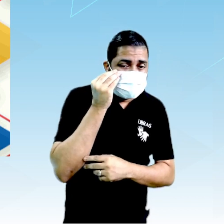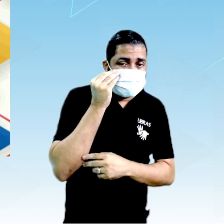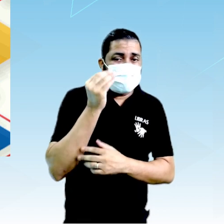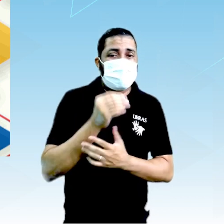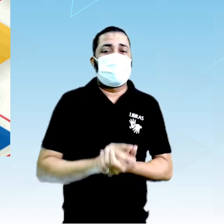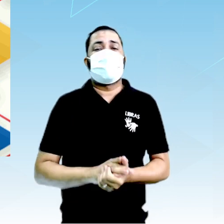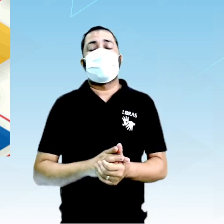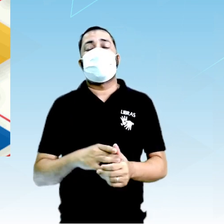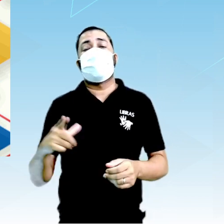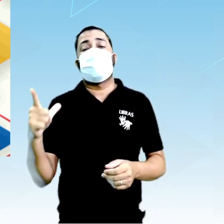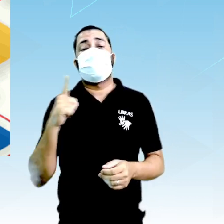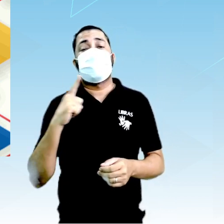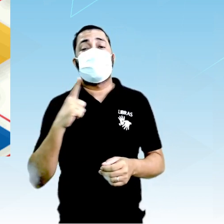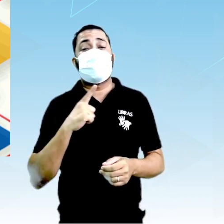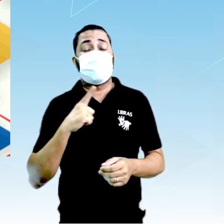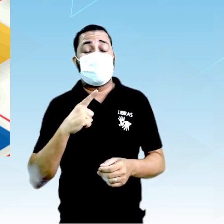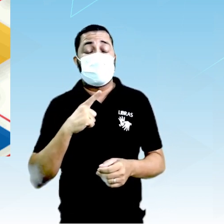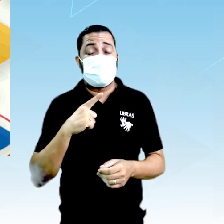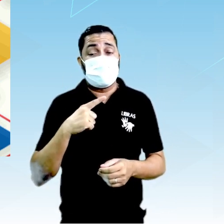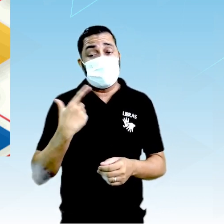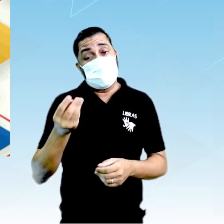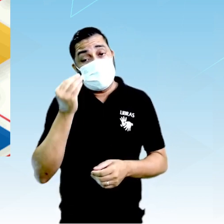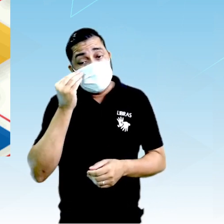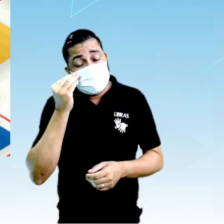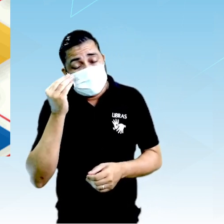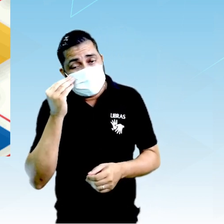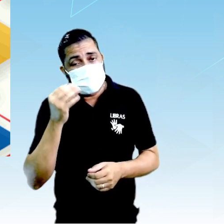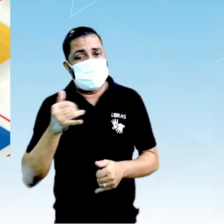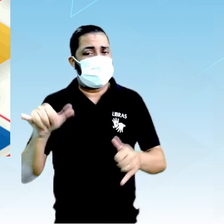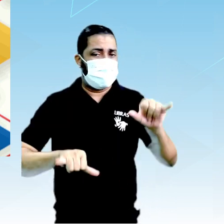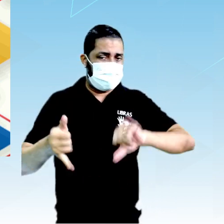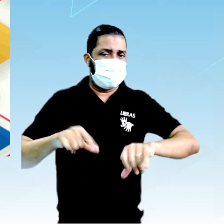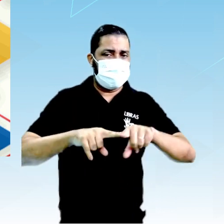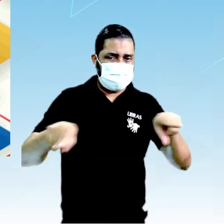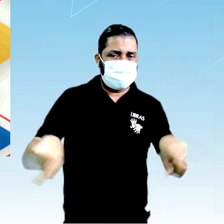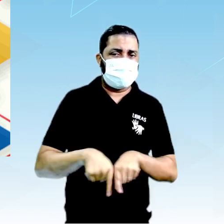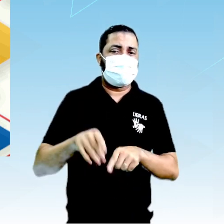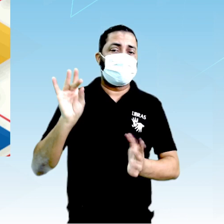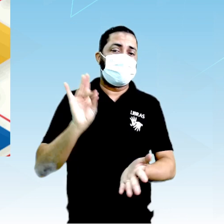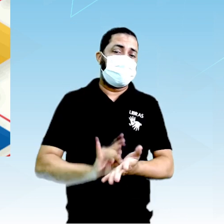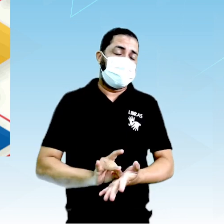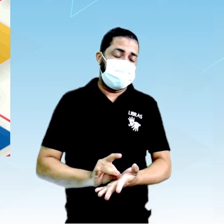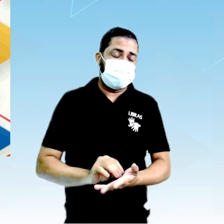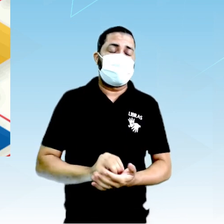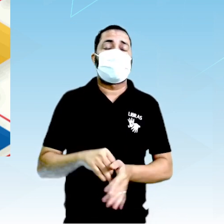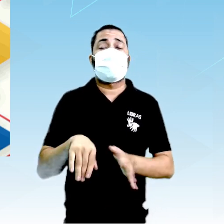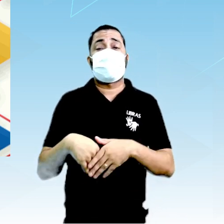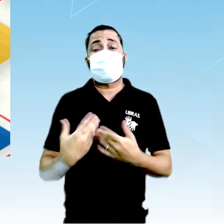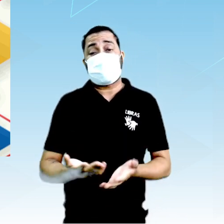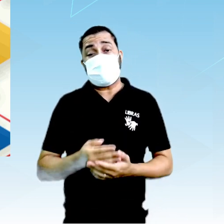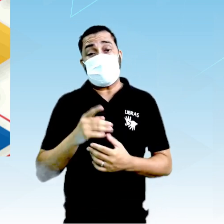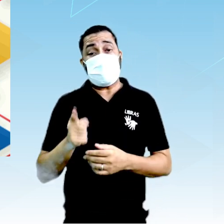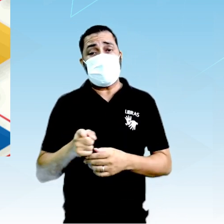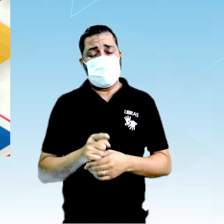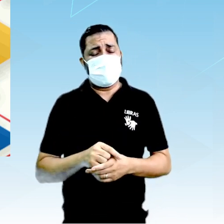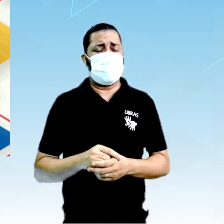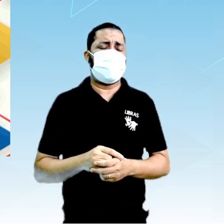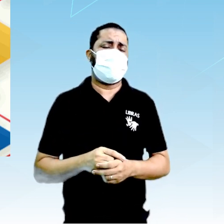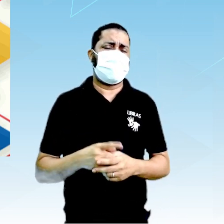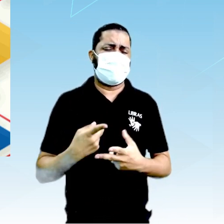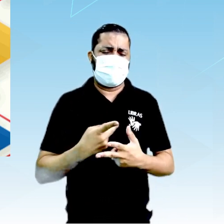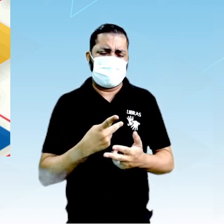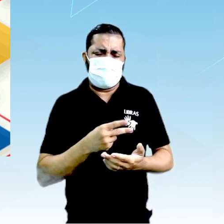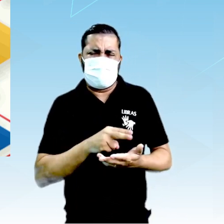diz, que ele tinha verificado no seu laboratório, de fato é verdade. Com isso, uma série de outros